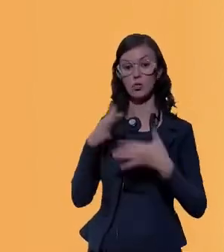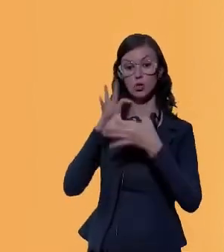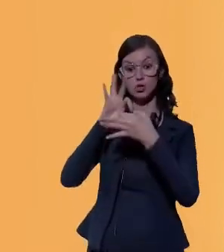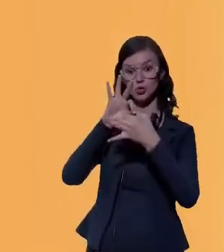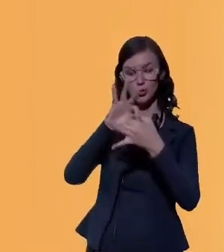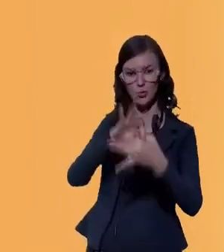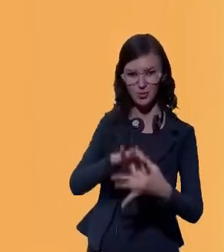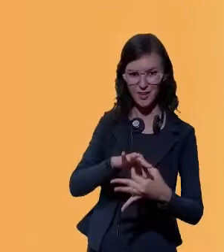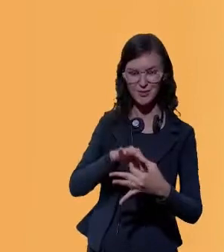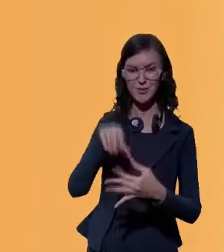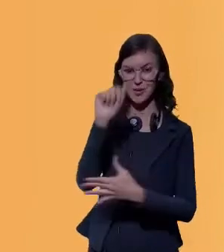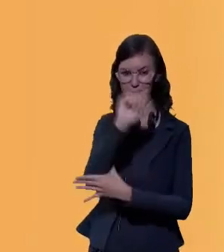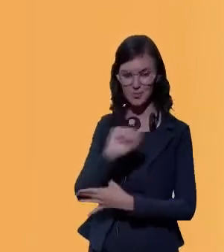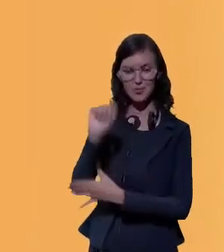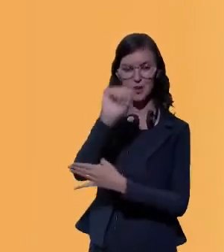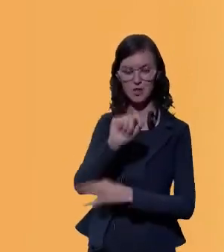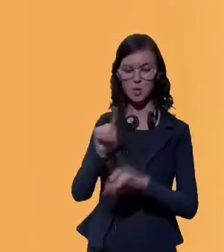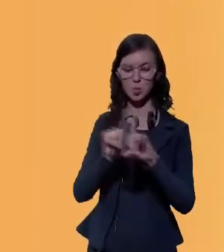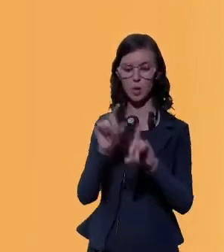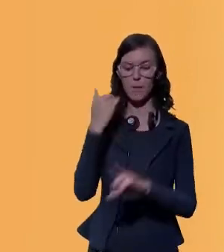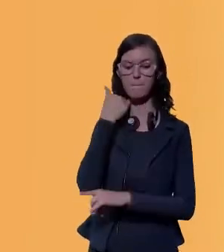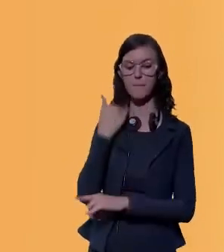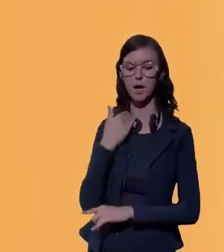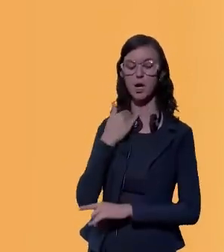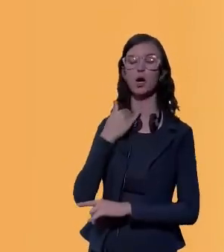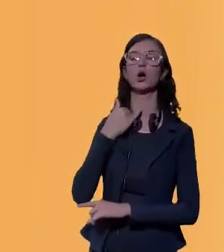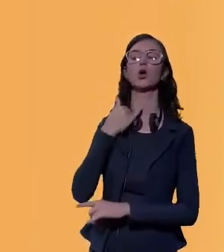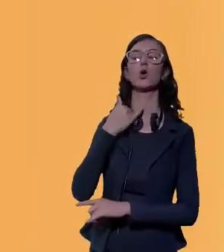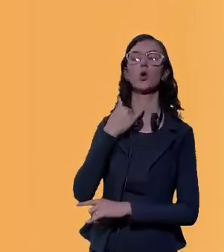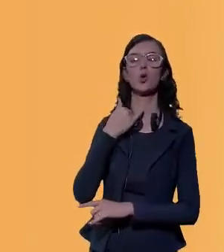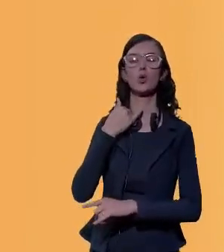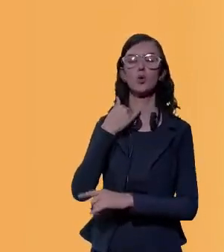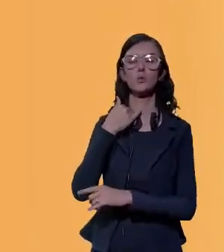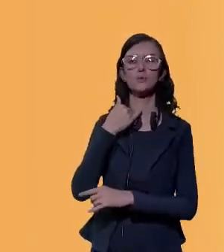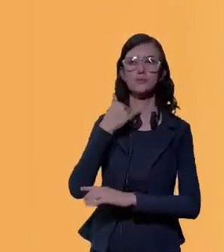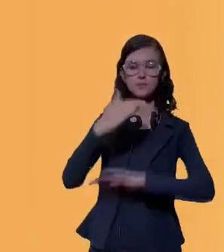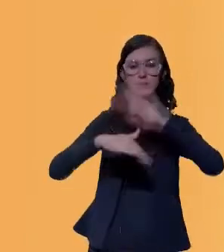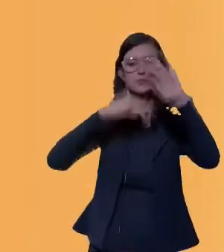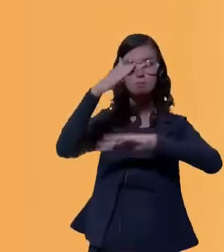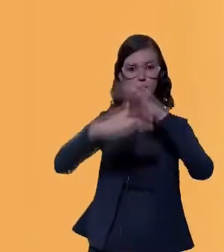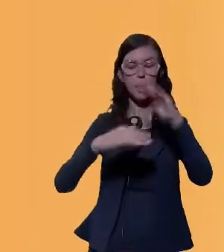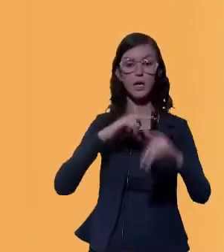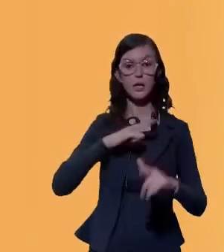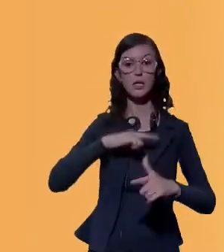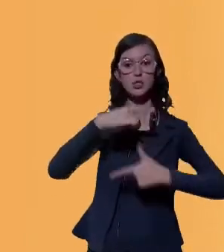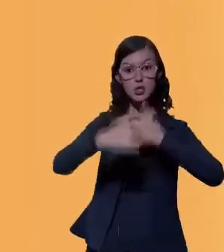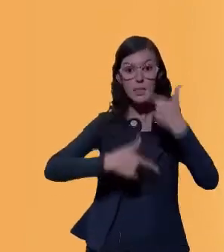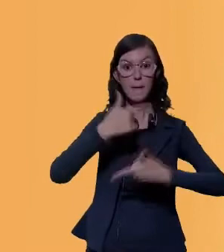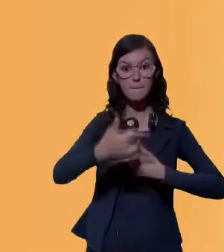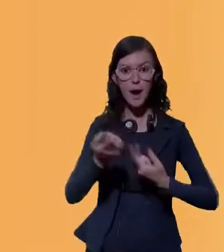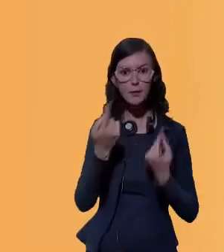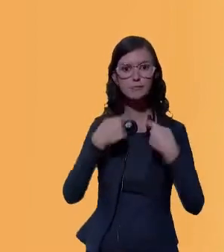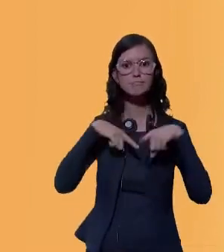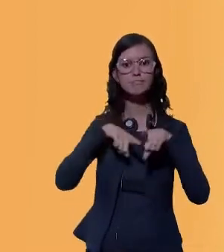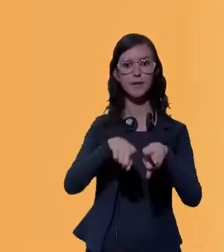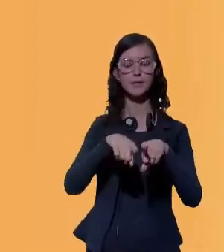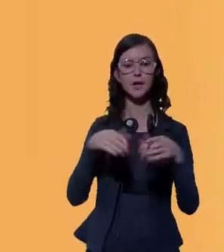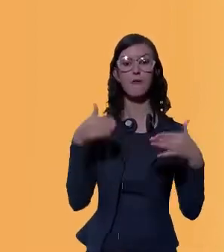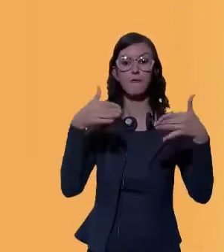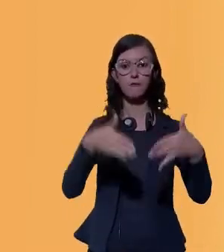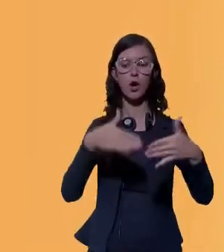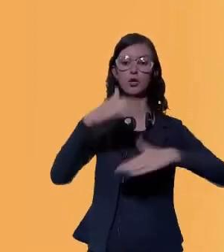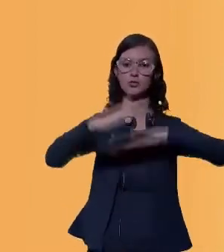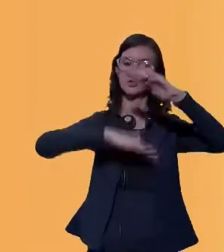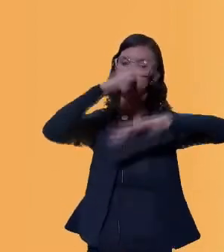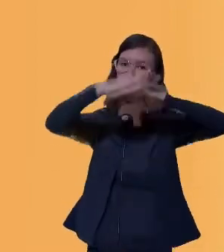agências e com esses bancos de desenvolvimento estão com essa atuação alinhada, voltada para o